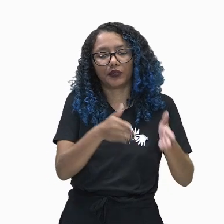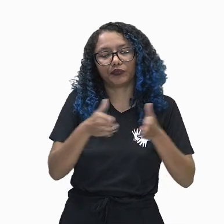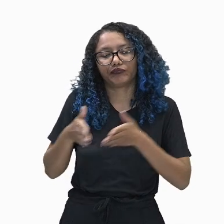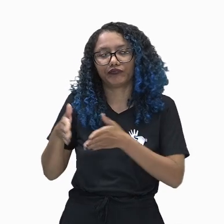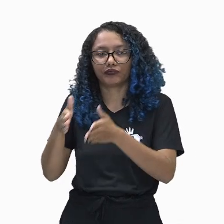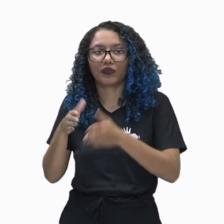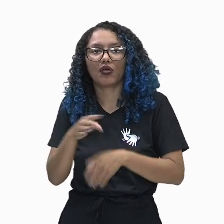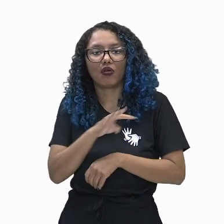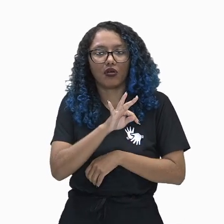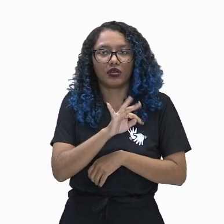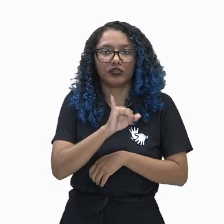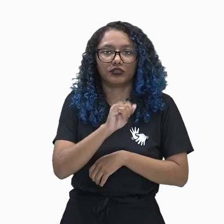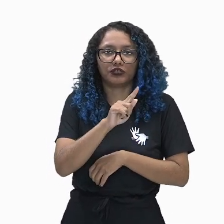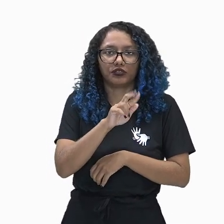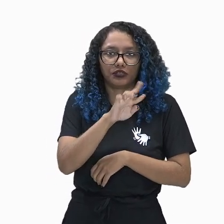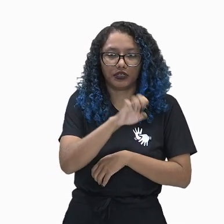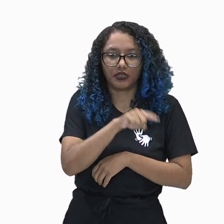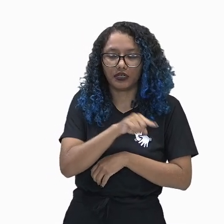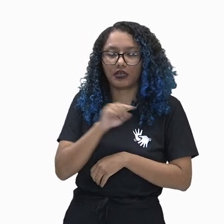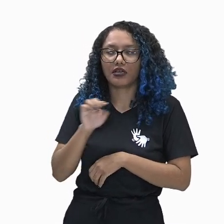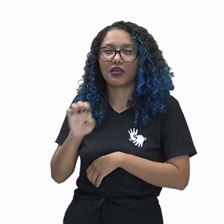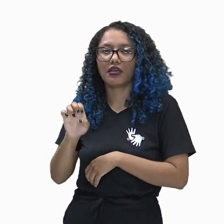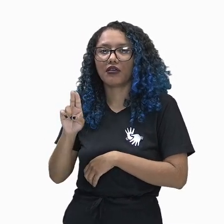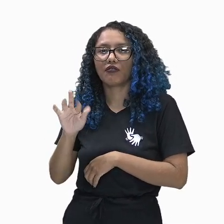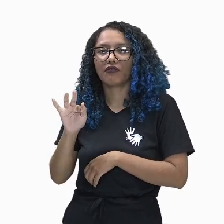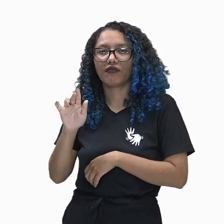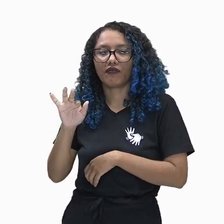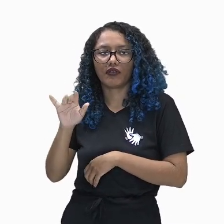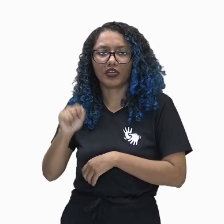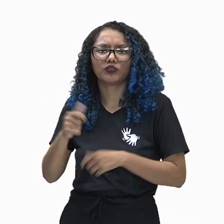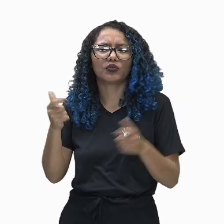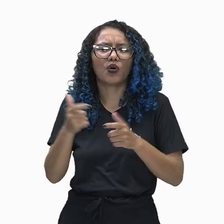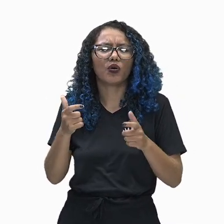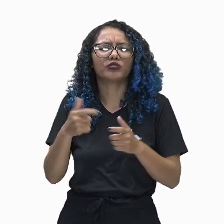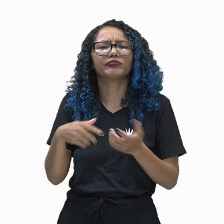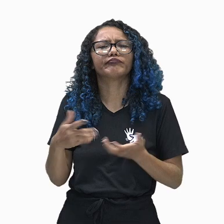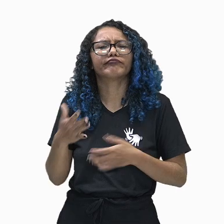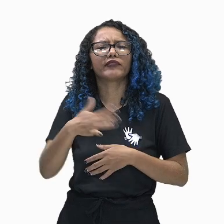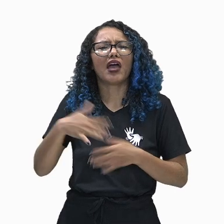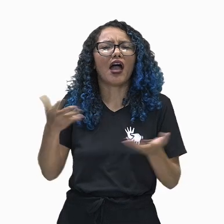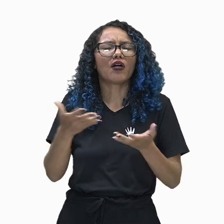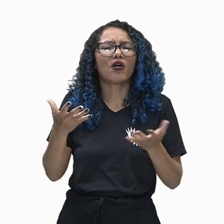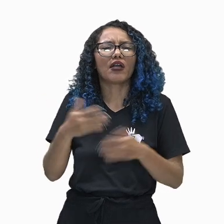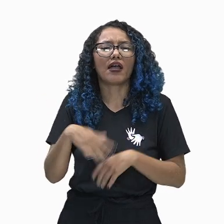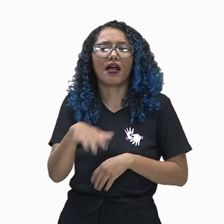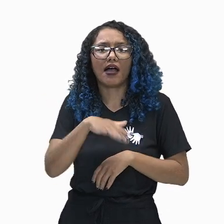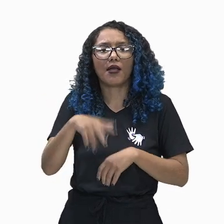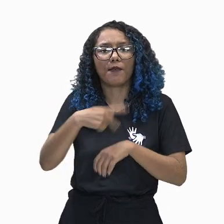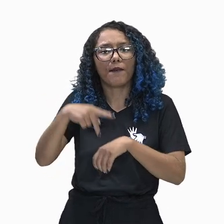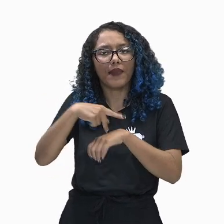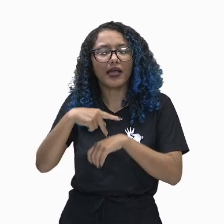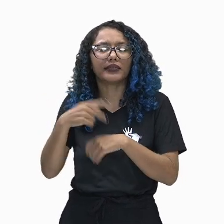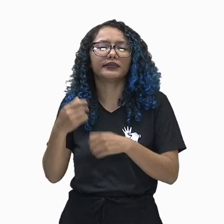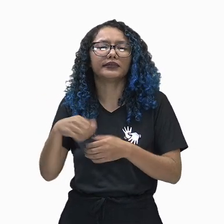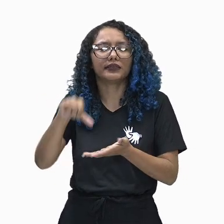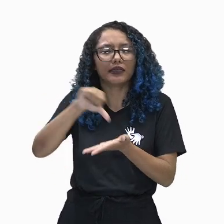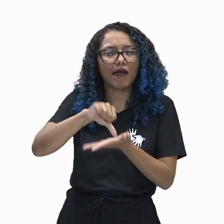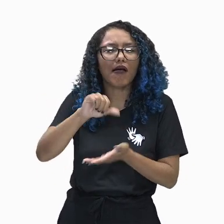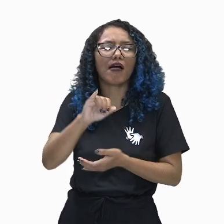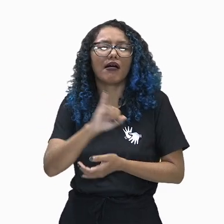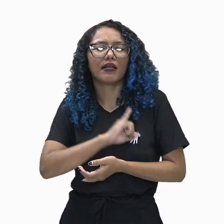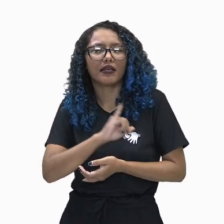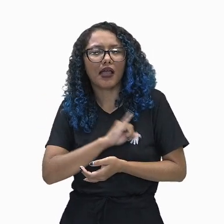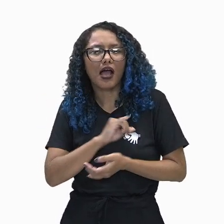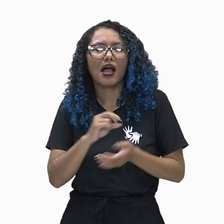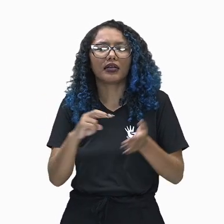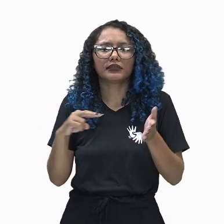corresponde aos territórios do Irã, Iraque, Síria, Turquia e Kuwait. Então vocês têm